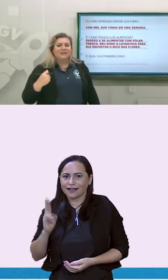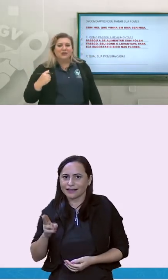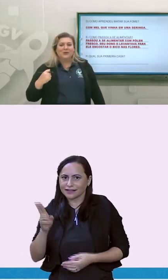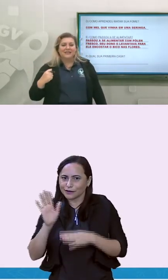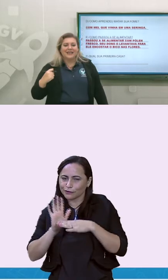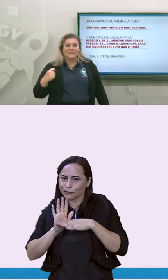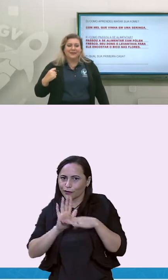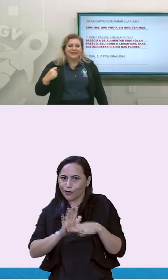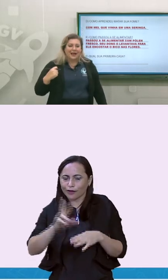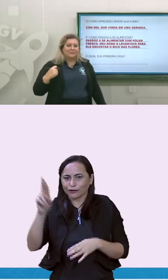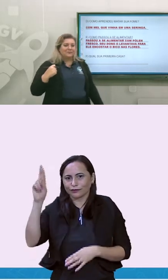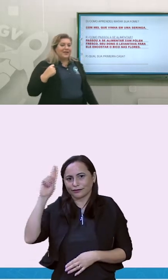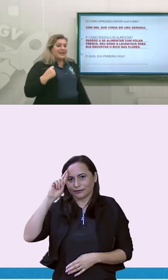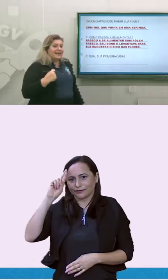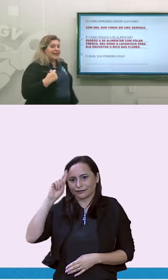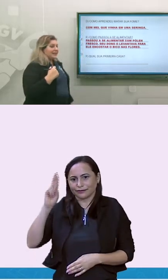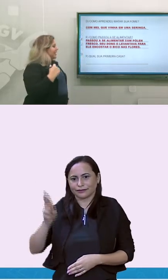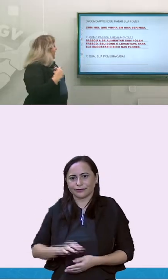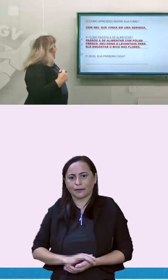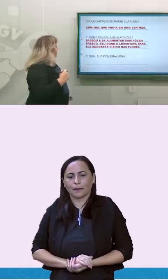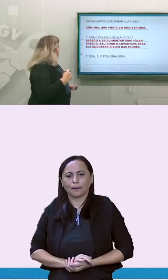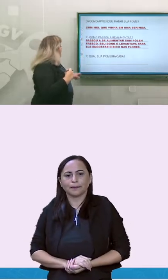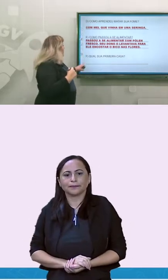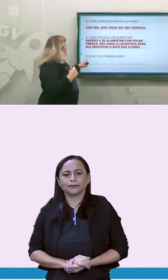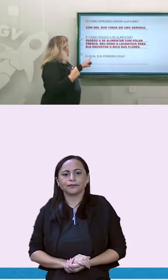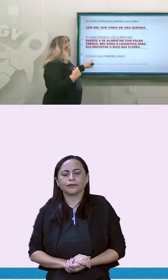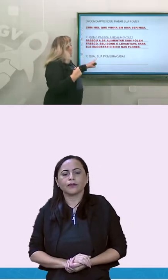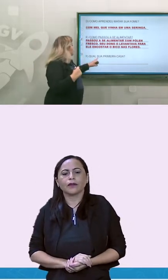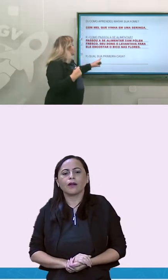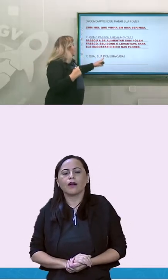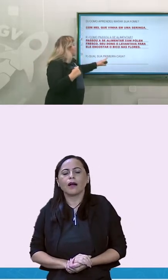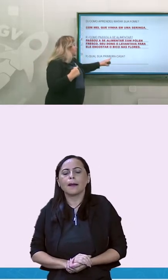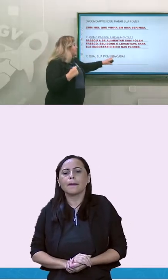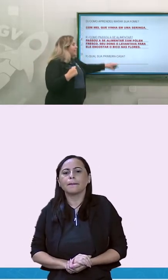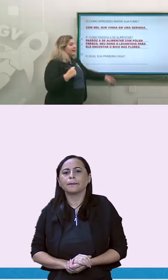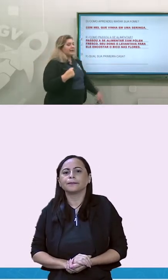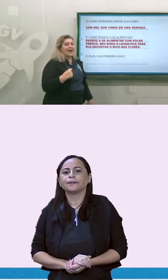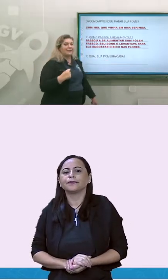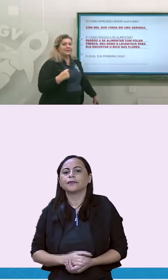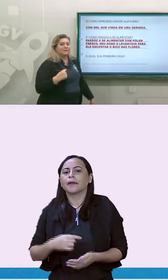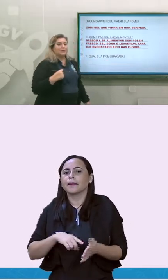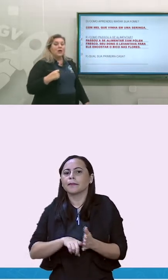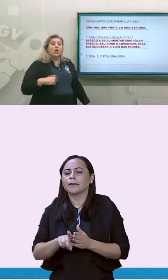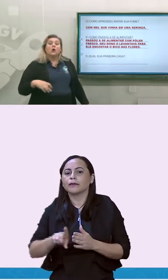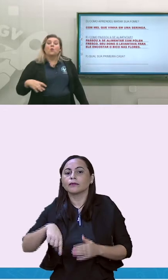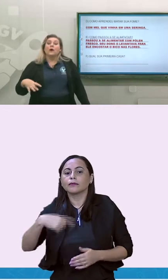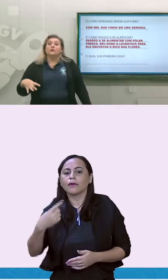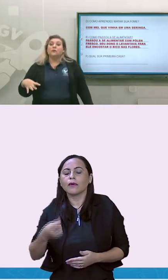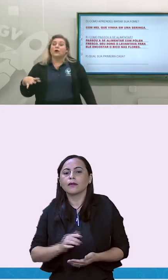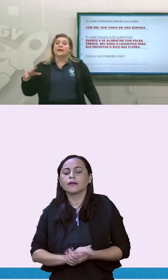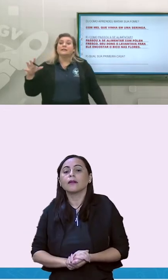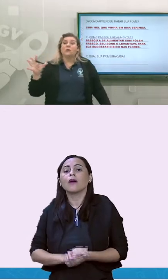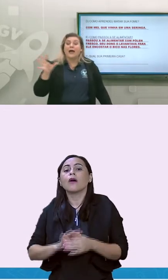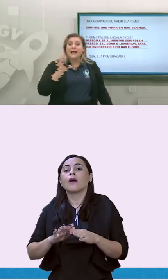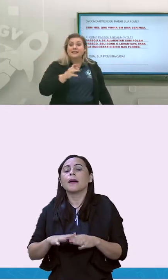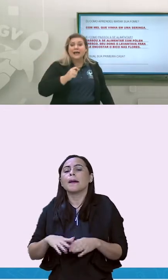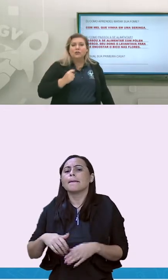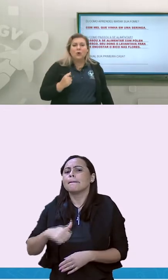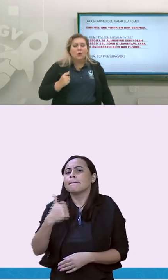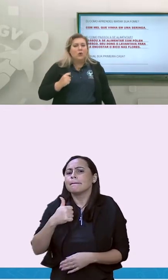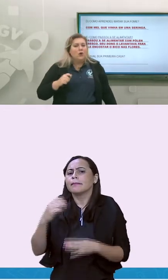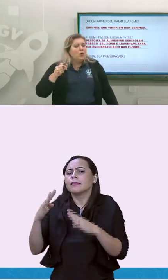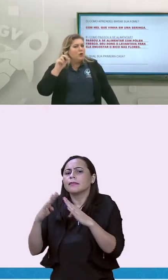passou a se alimentar. E a letra F. Qual sua primeira casa? Quando o Coraci o